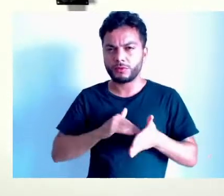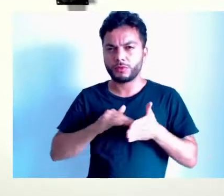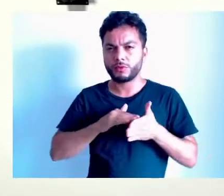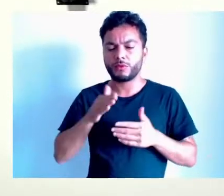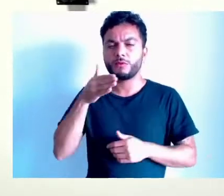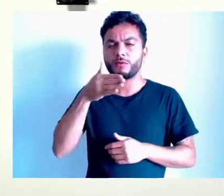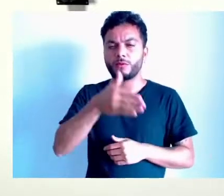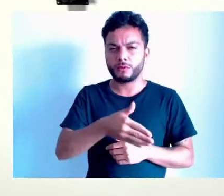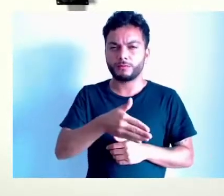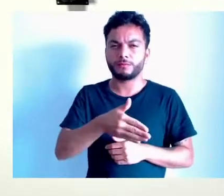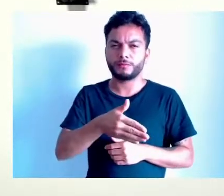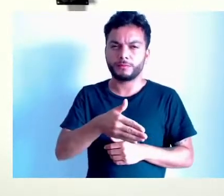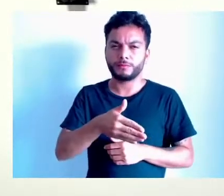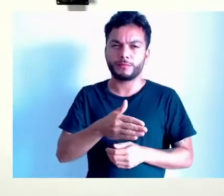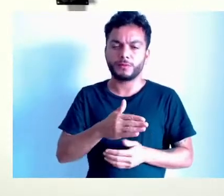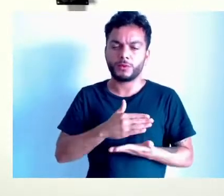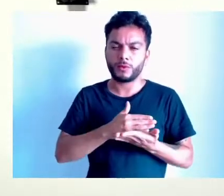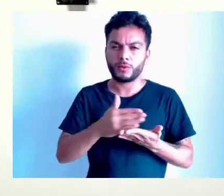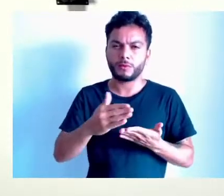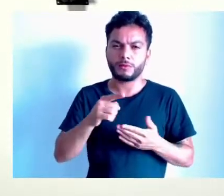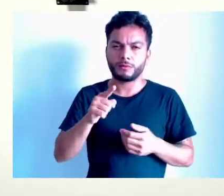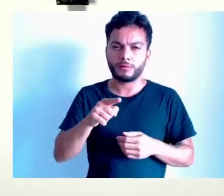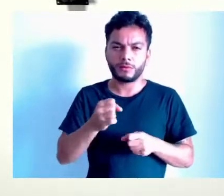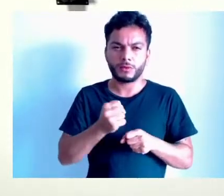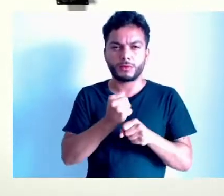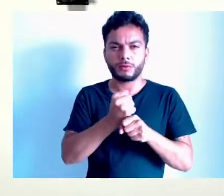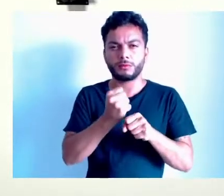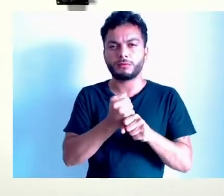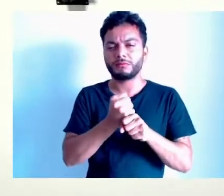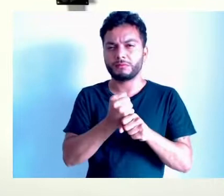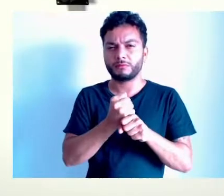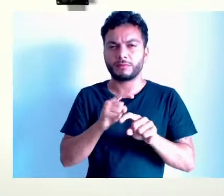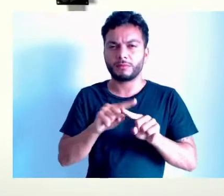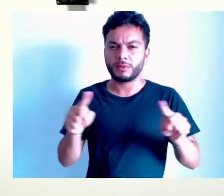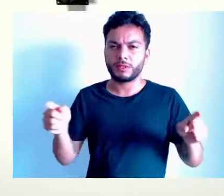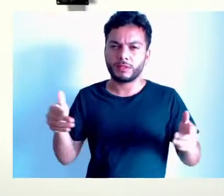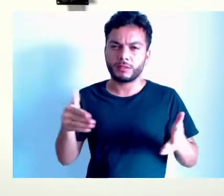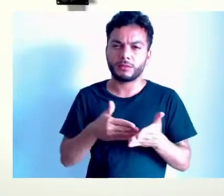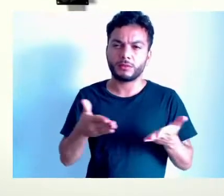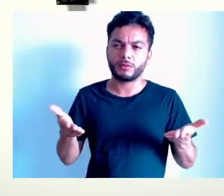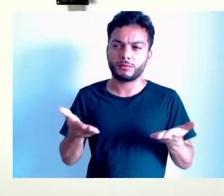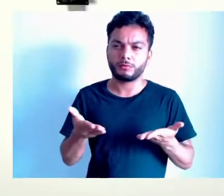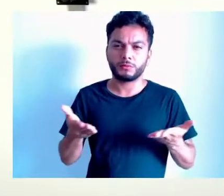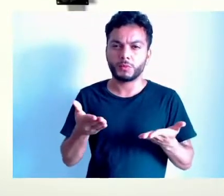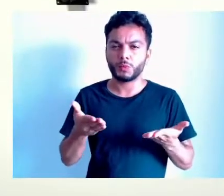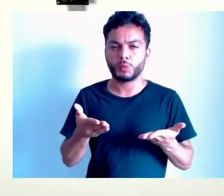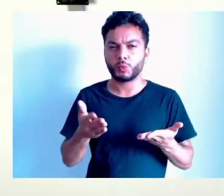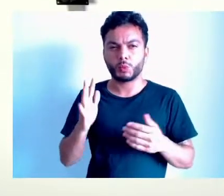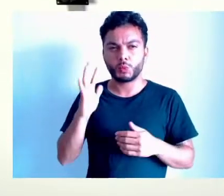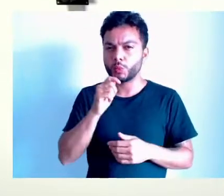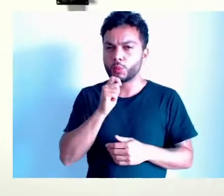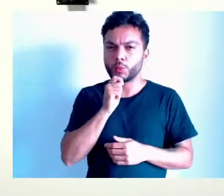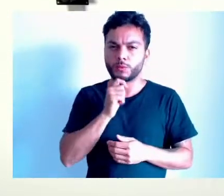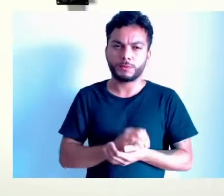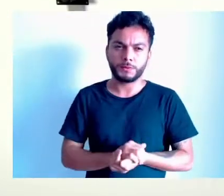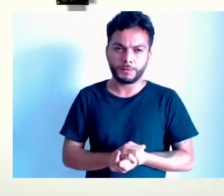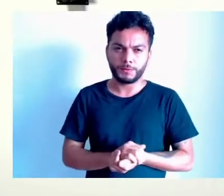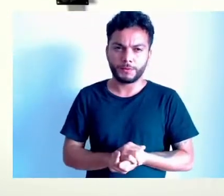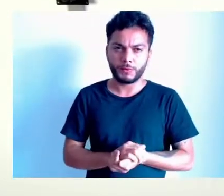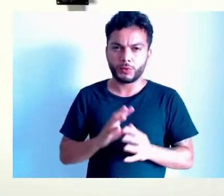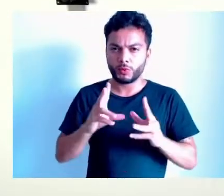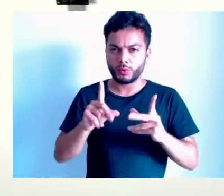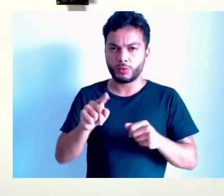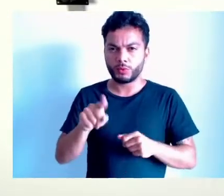começado a substruir essas redes por vial e até hoje não foi feito nada disso. E tudo isso vem a acarretar. A questão da ponte, eu